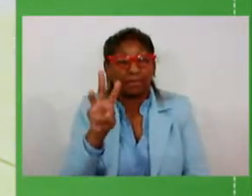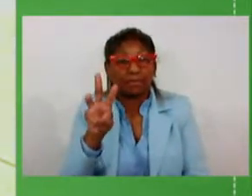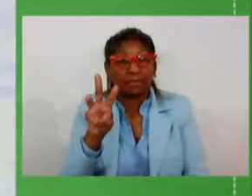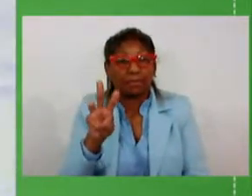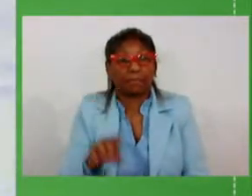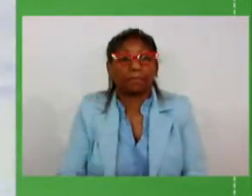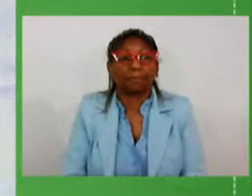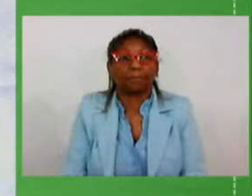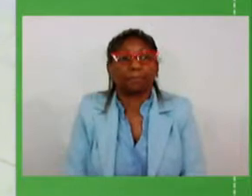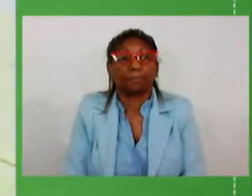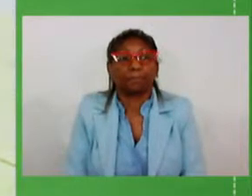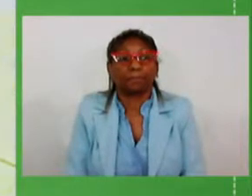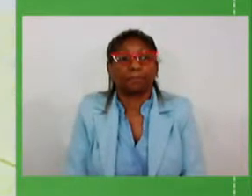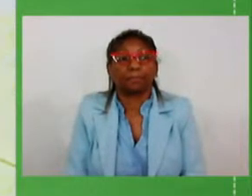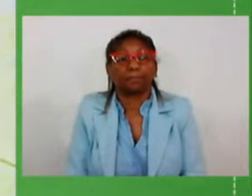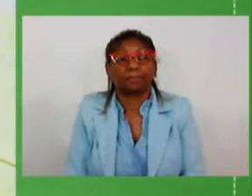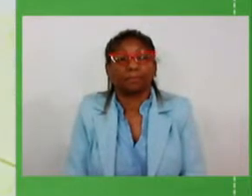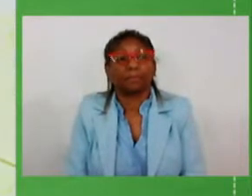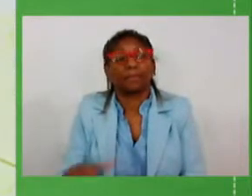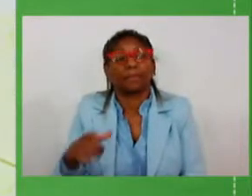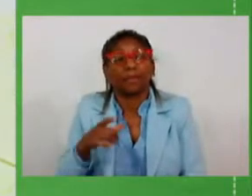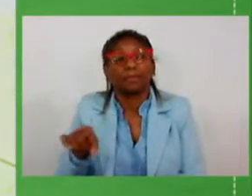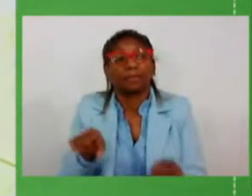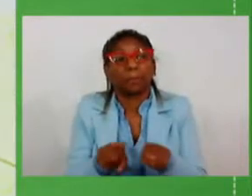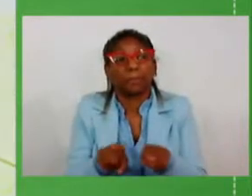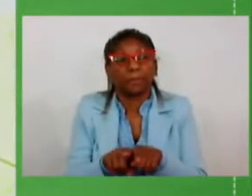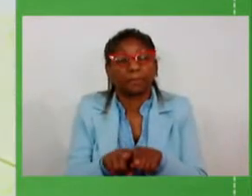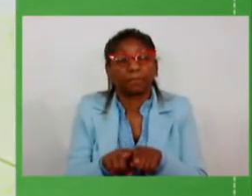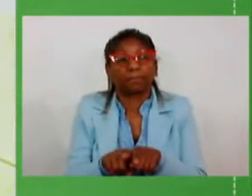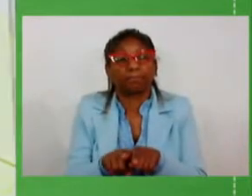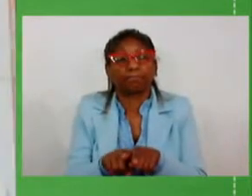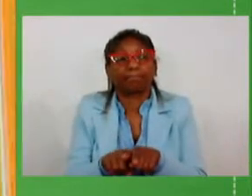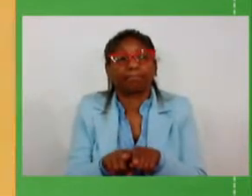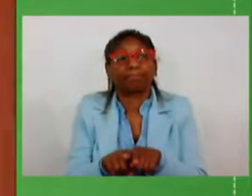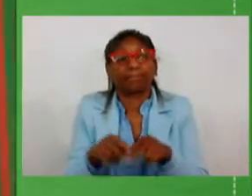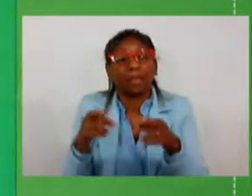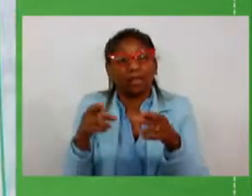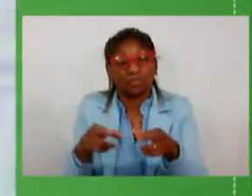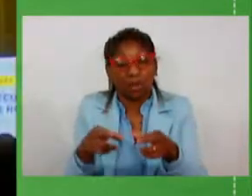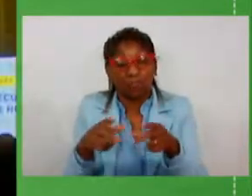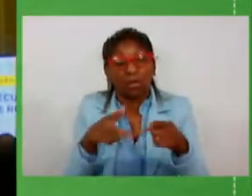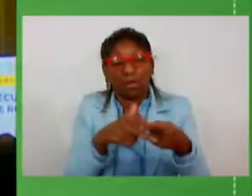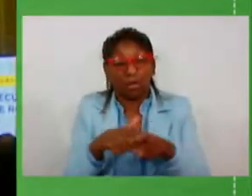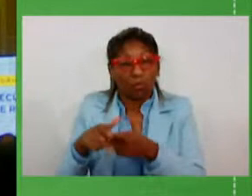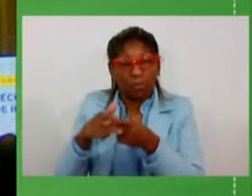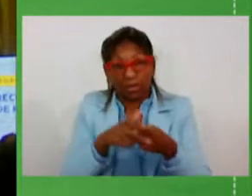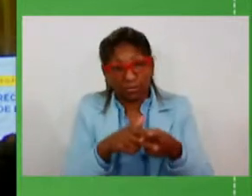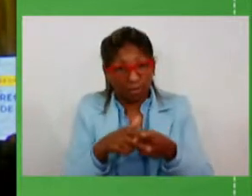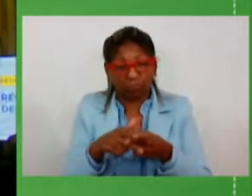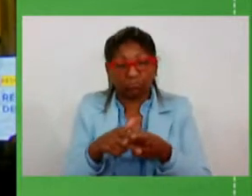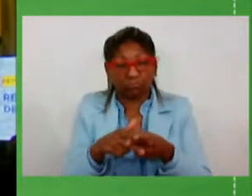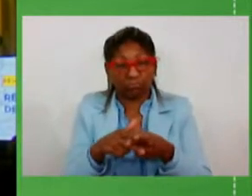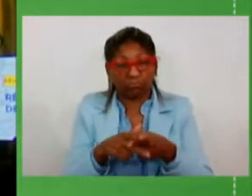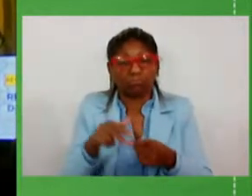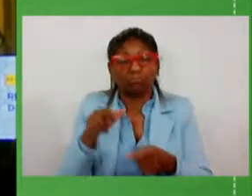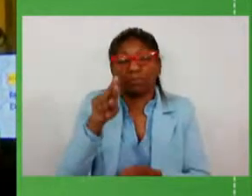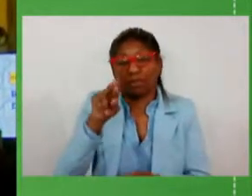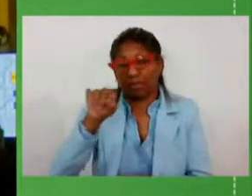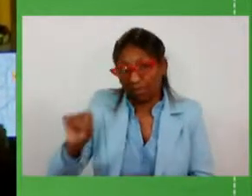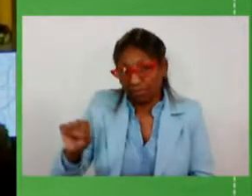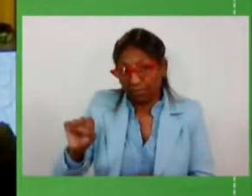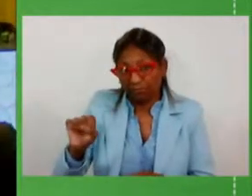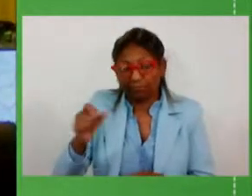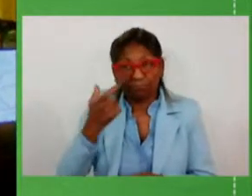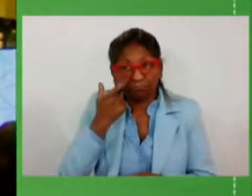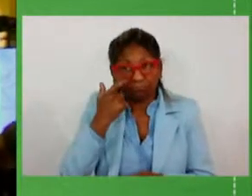e temos ainda nesta região a recuperação de rodovias previstas